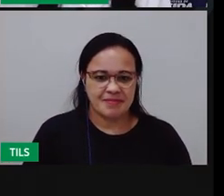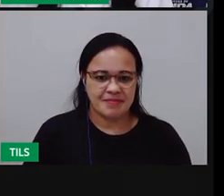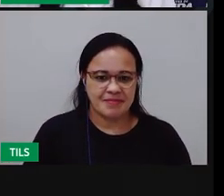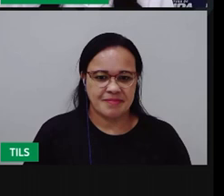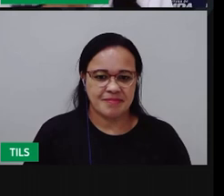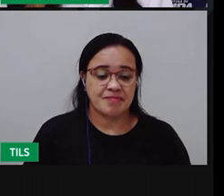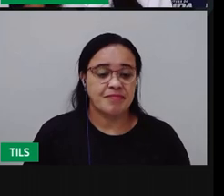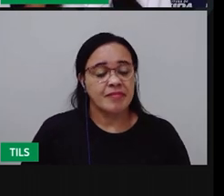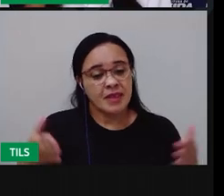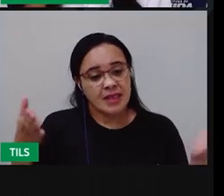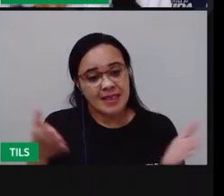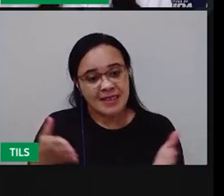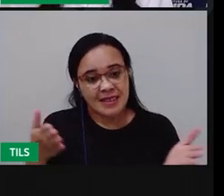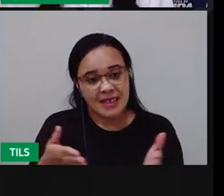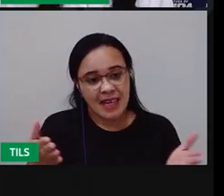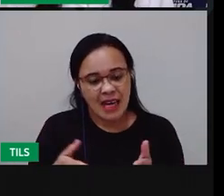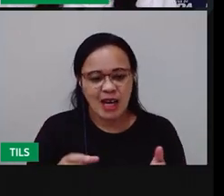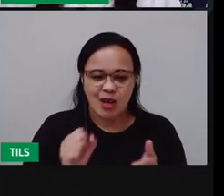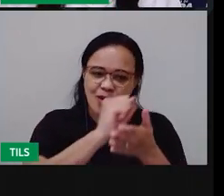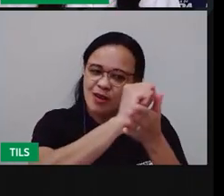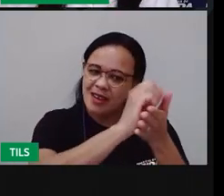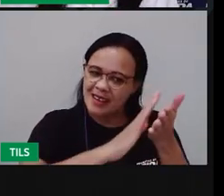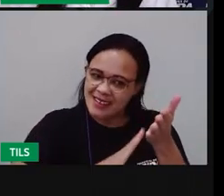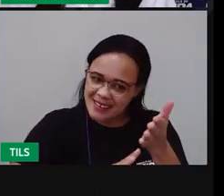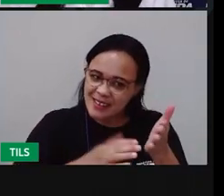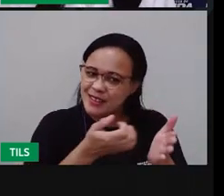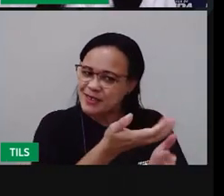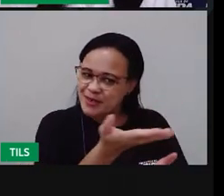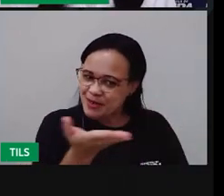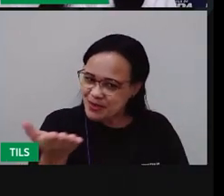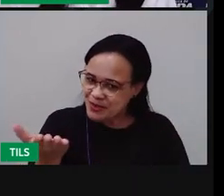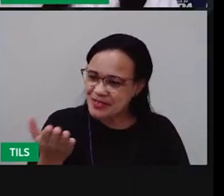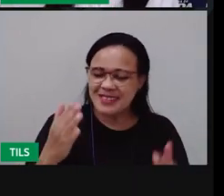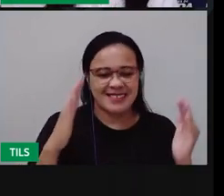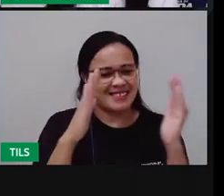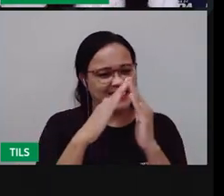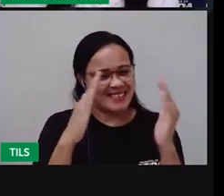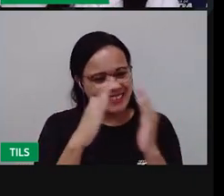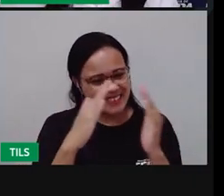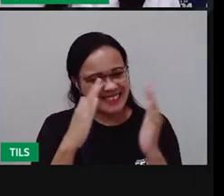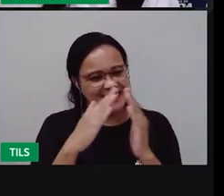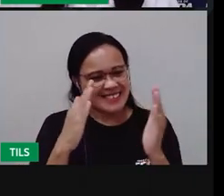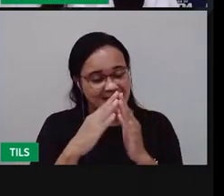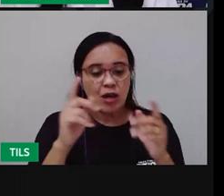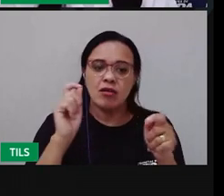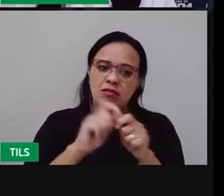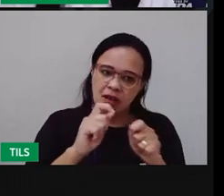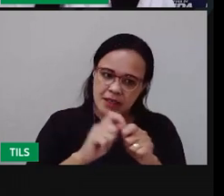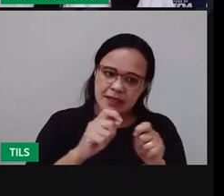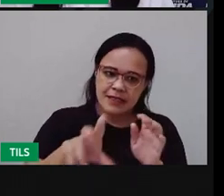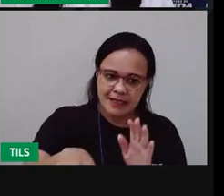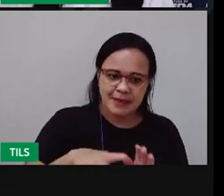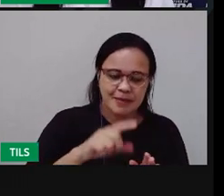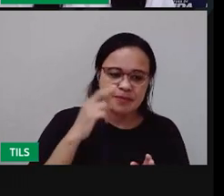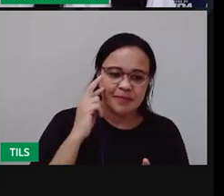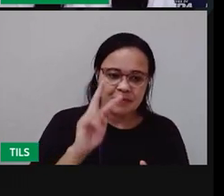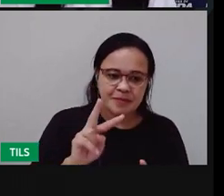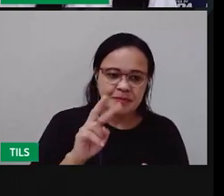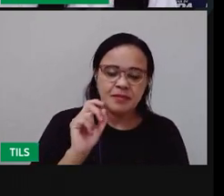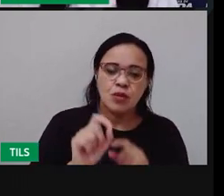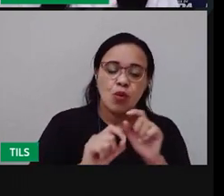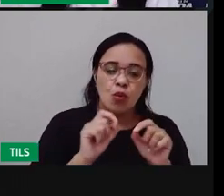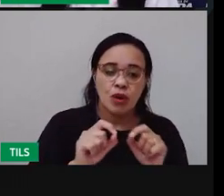Agora tem uma atividade Para você fazer aí Na sua casa Eu vou pedir Para você fazer Uma